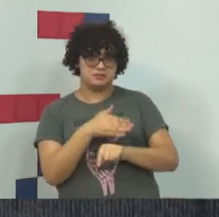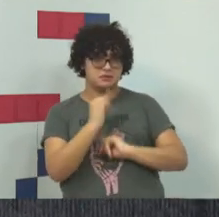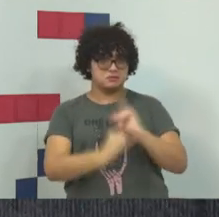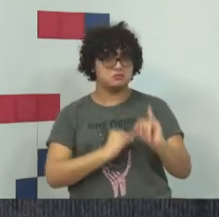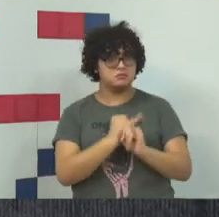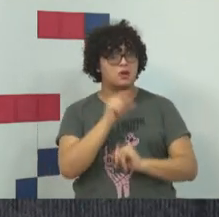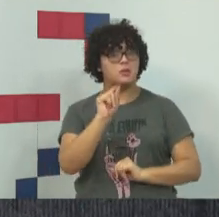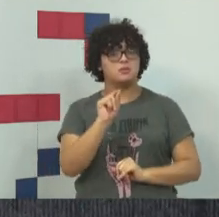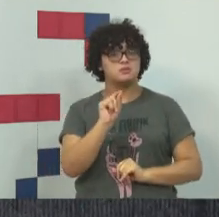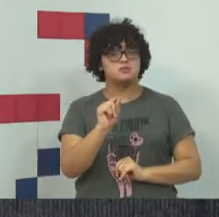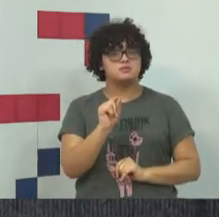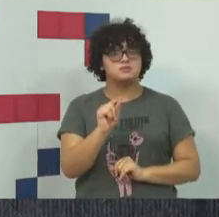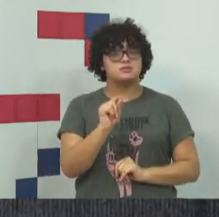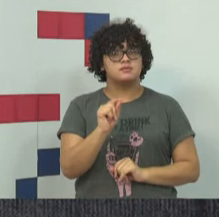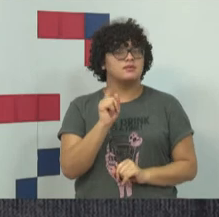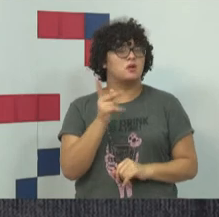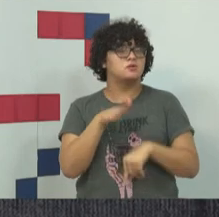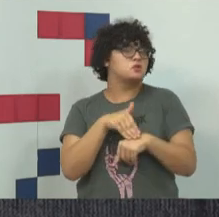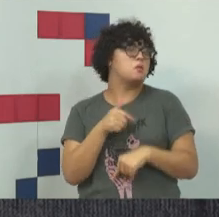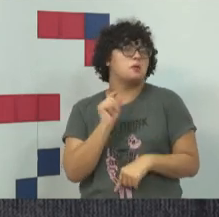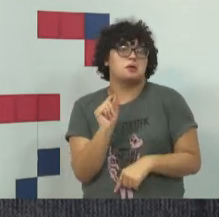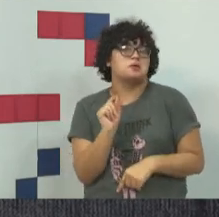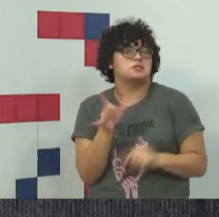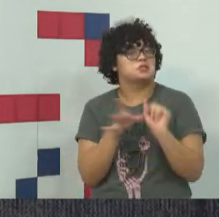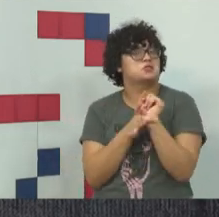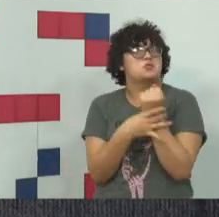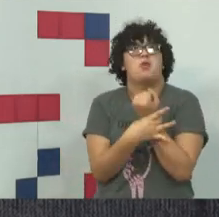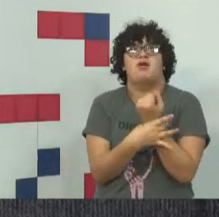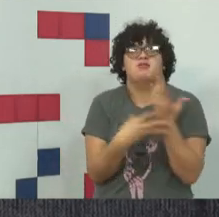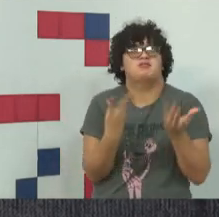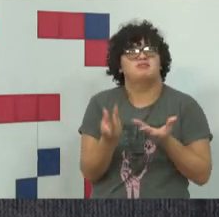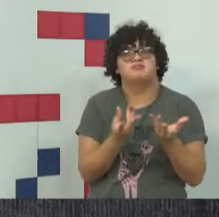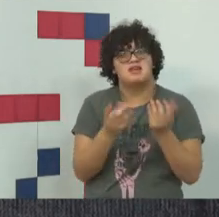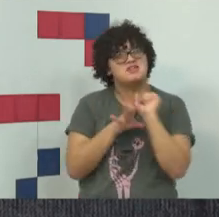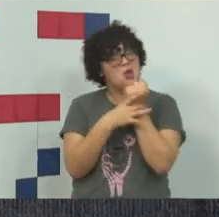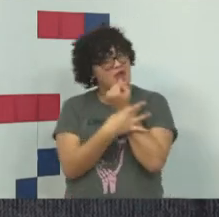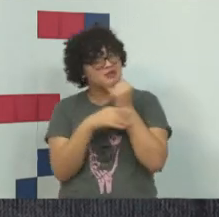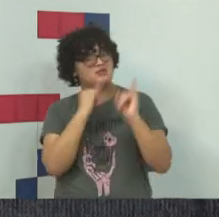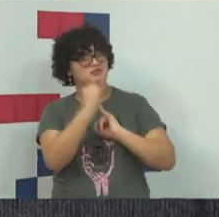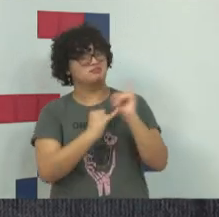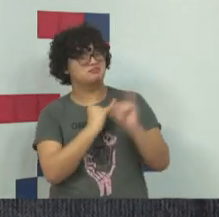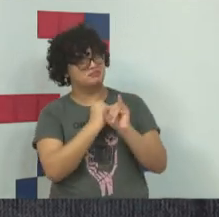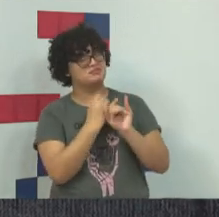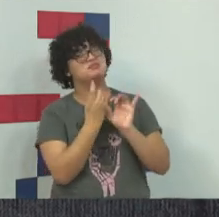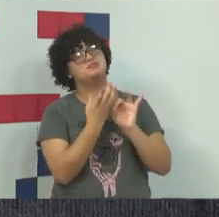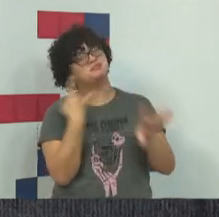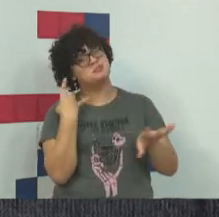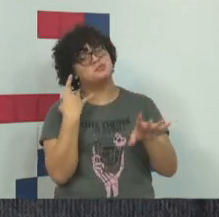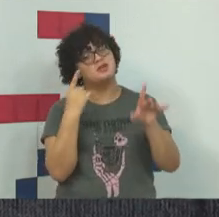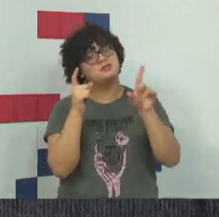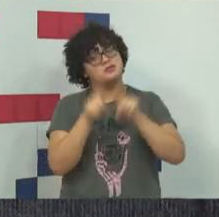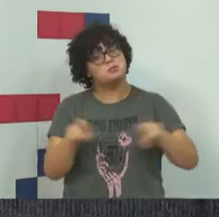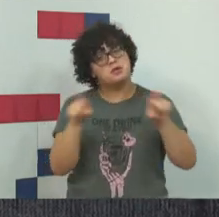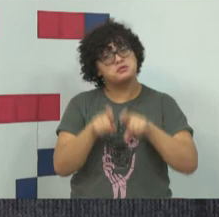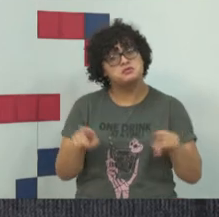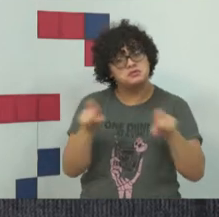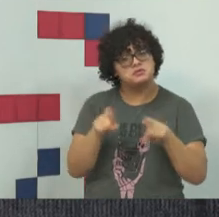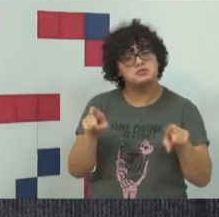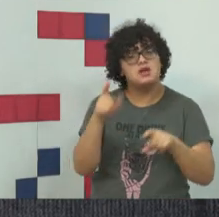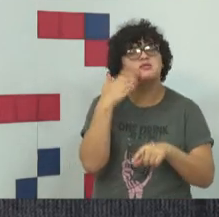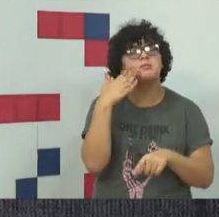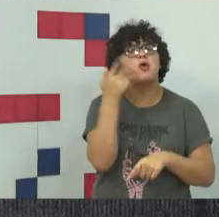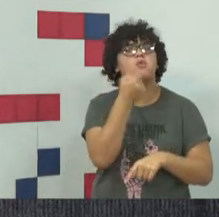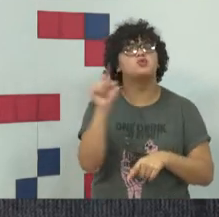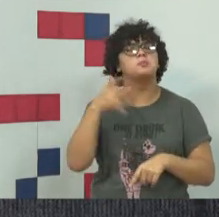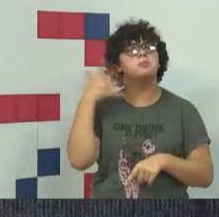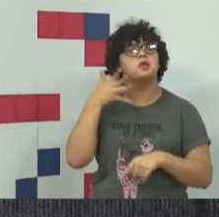Que é o... Eu chamava de segurança informática e que, na última comissão